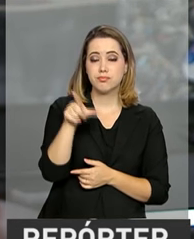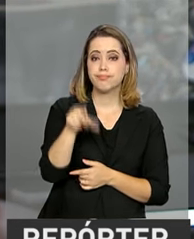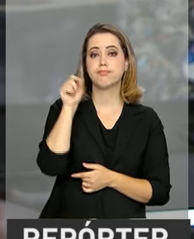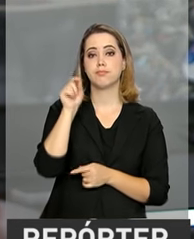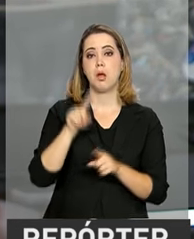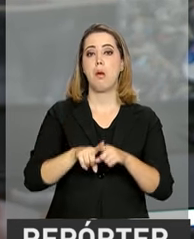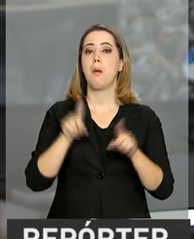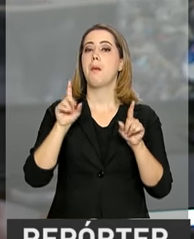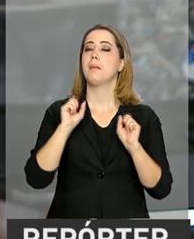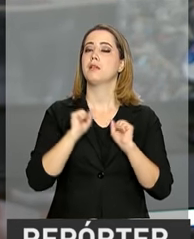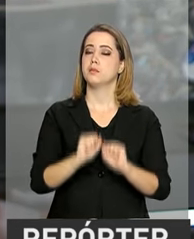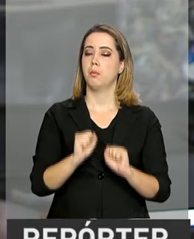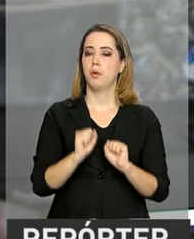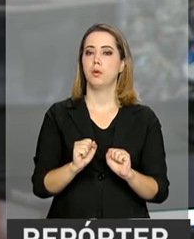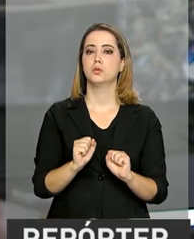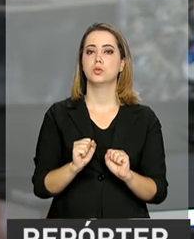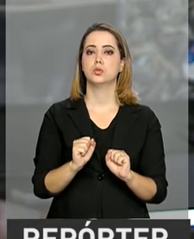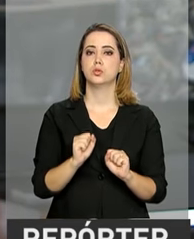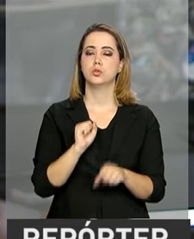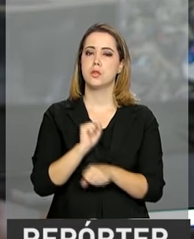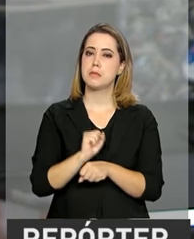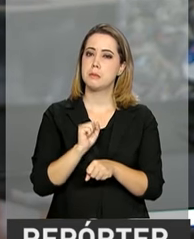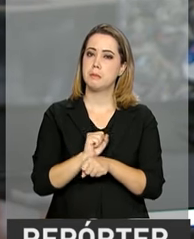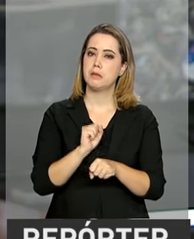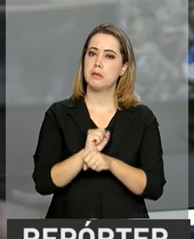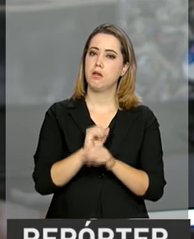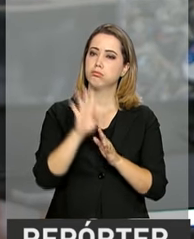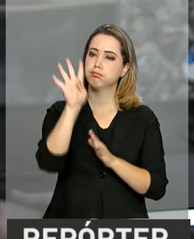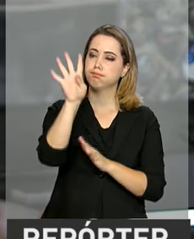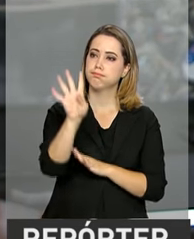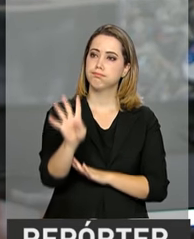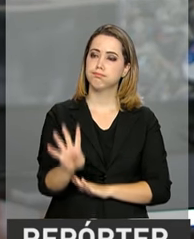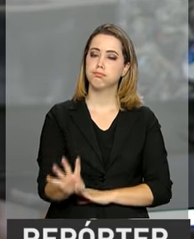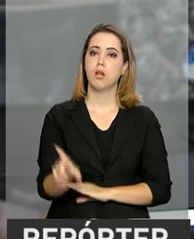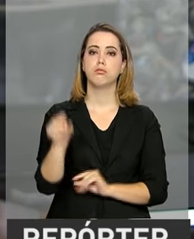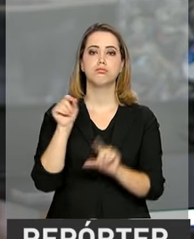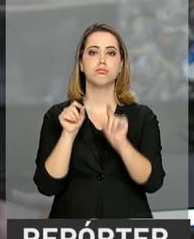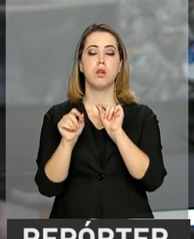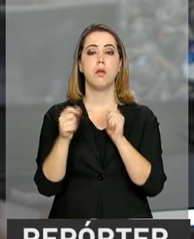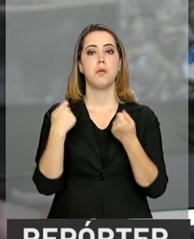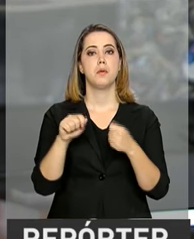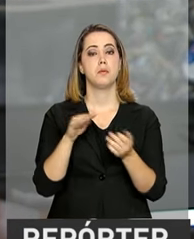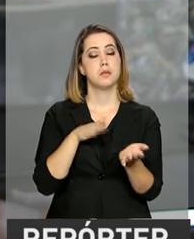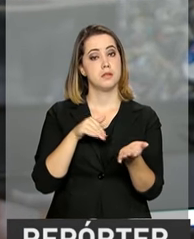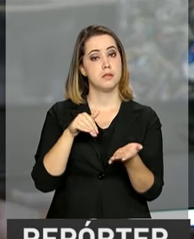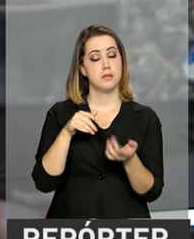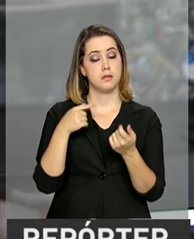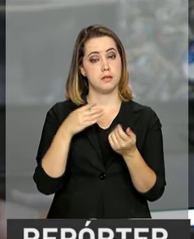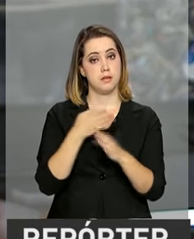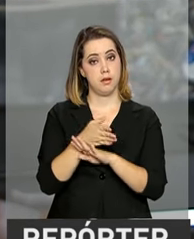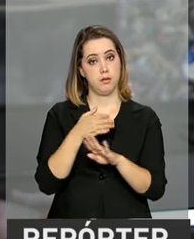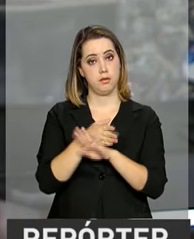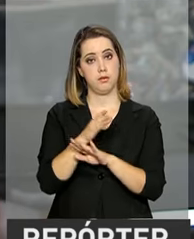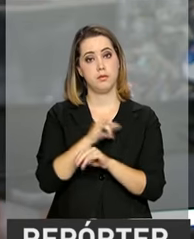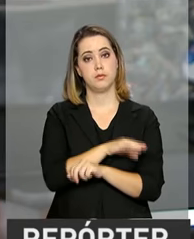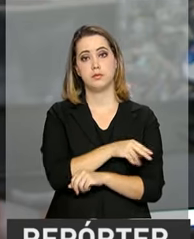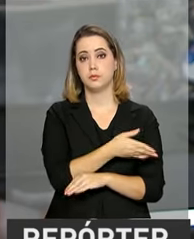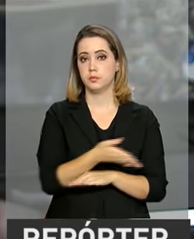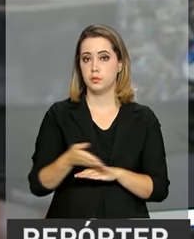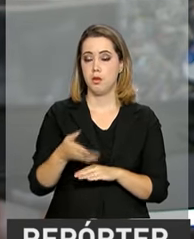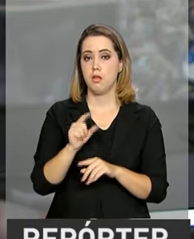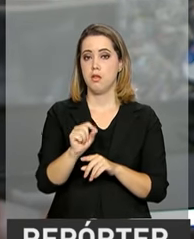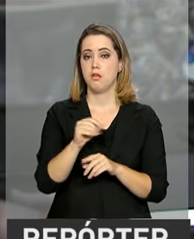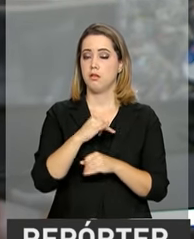estudante pode optar em participar da lista de espera. Nesse caso, é preciso acessar o site do SISU a partir de